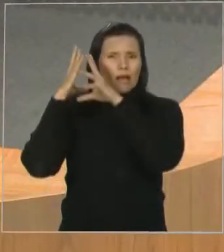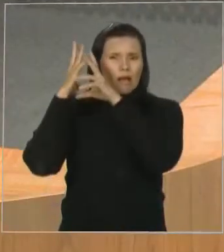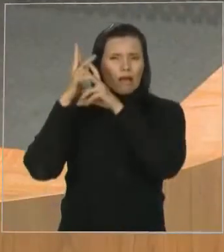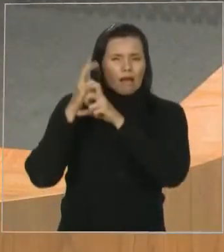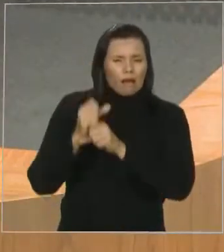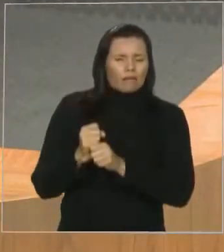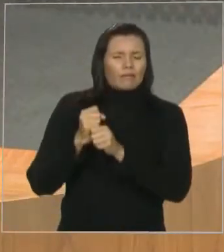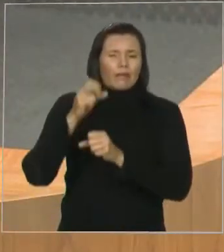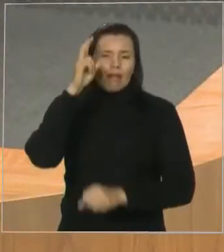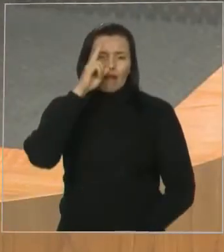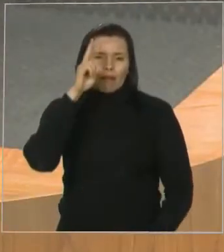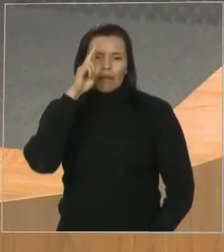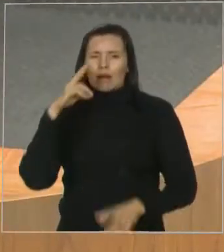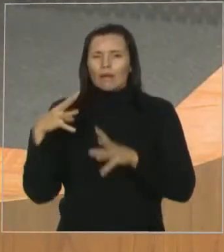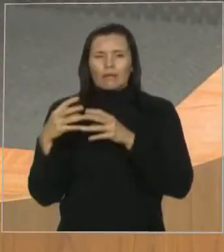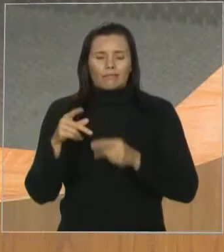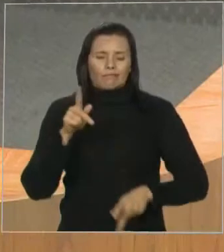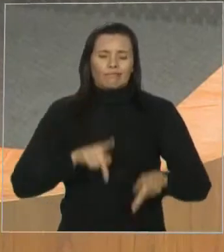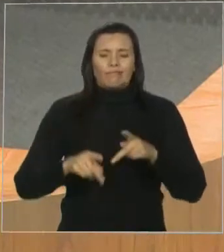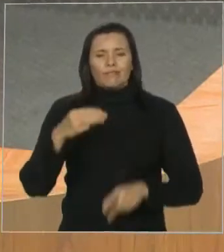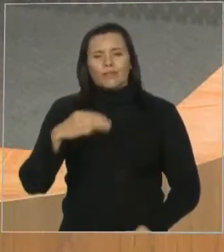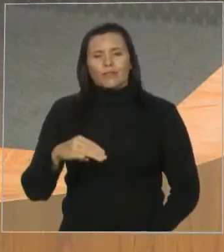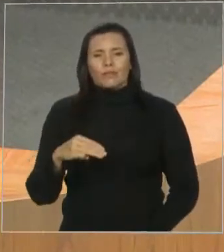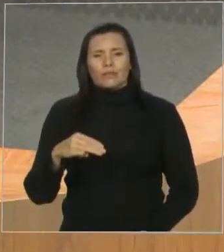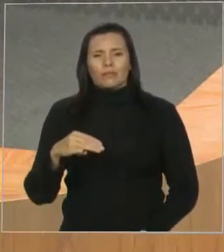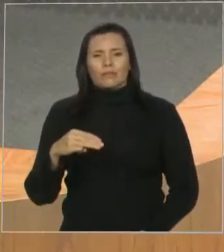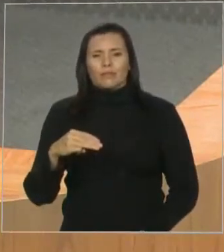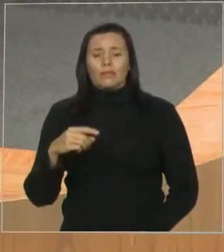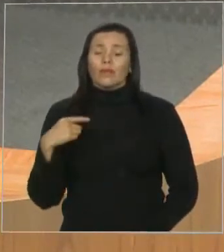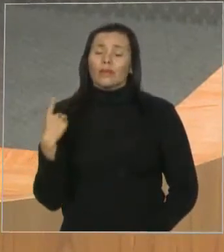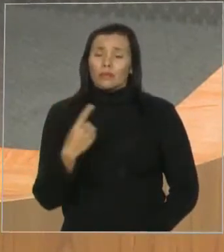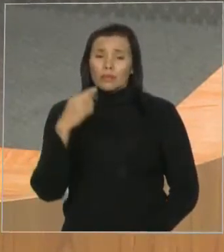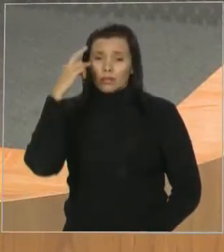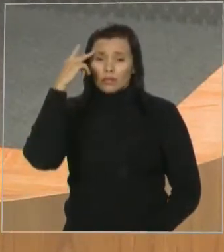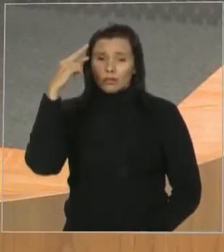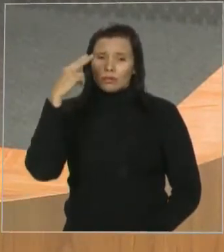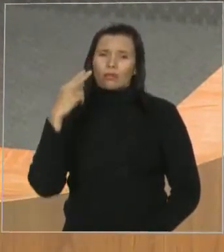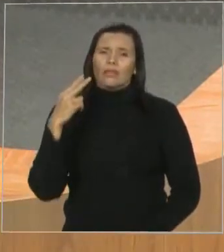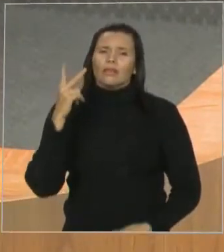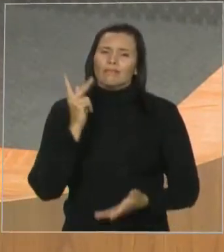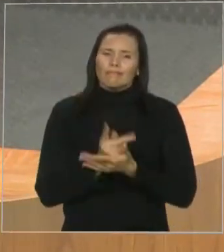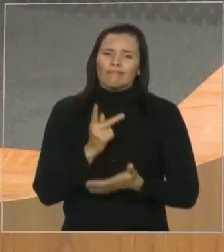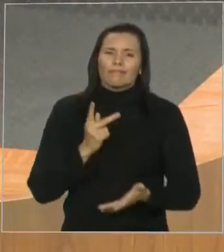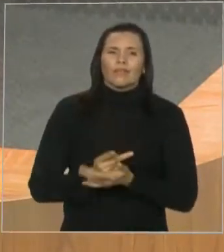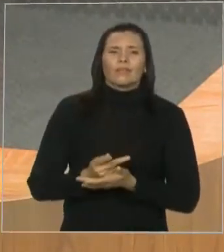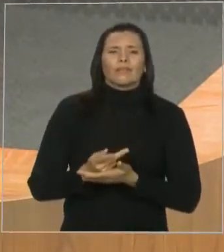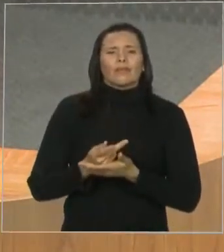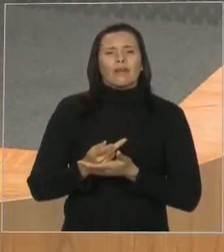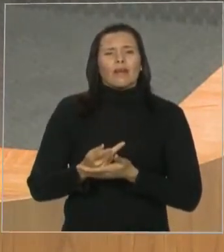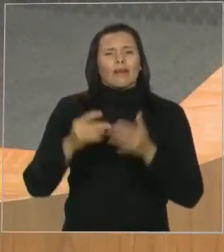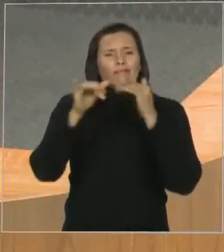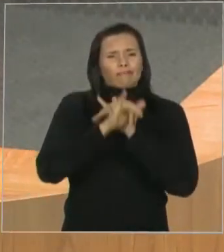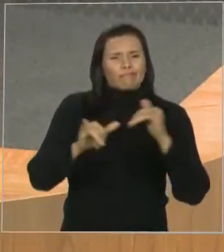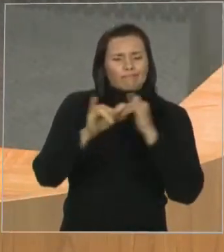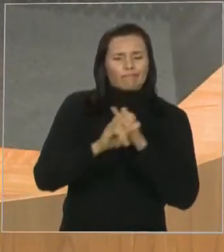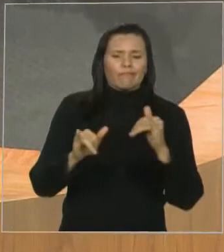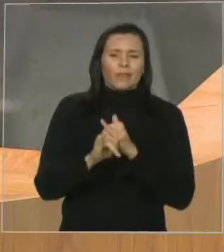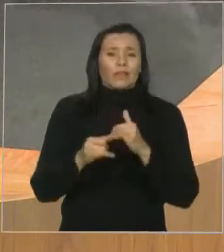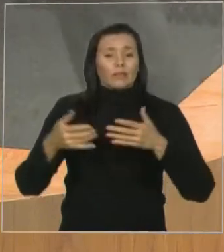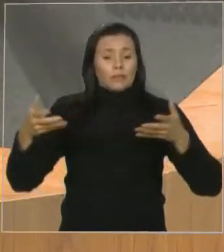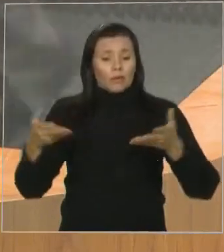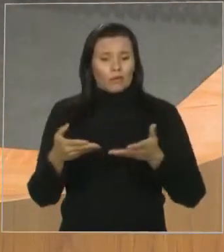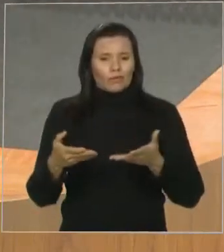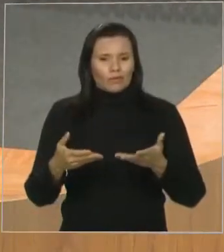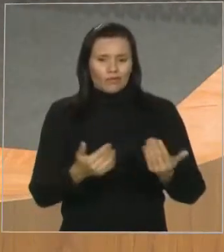maranhenses, para que a nossa história possa ser contada para as presentes e para as futuras gerações. Agradeço